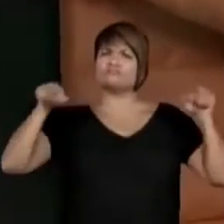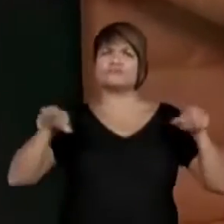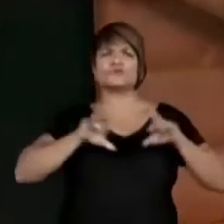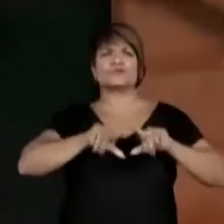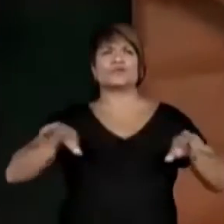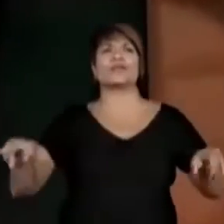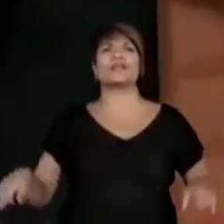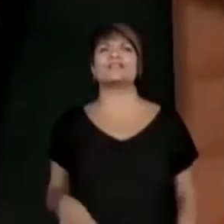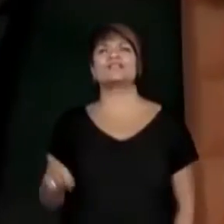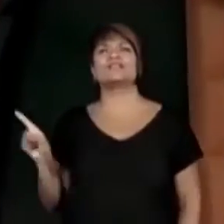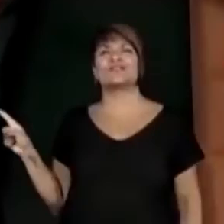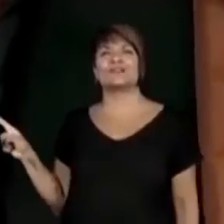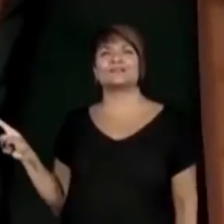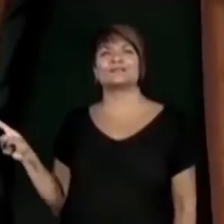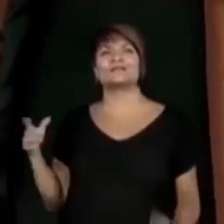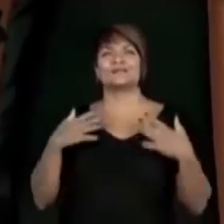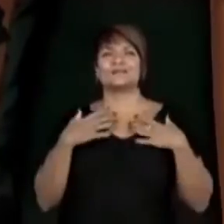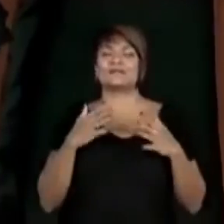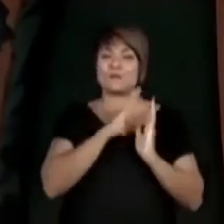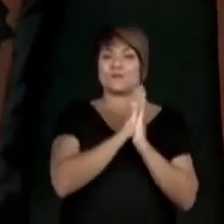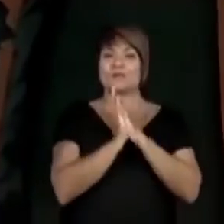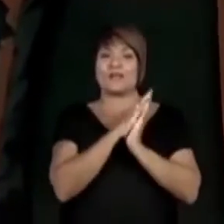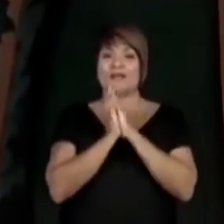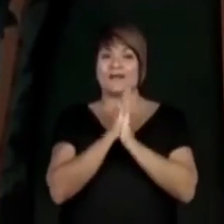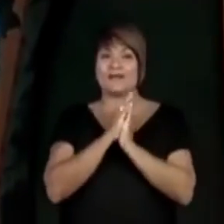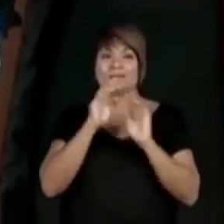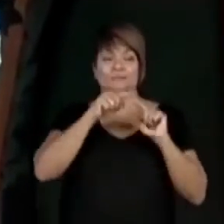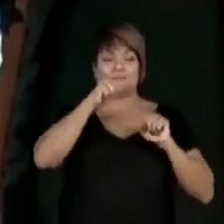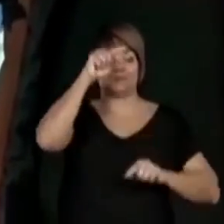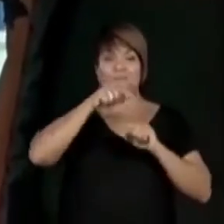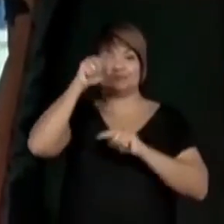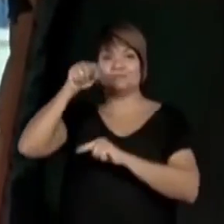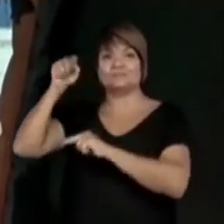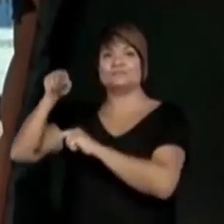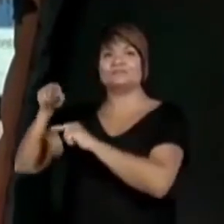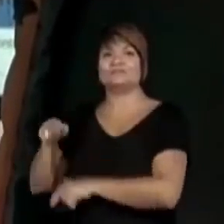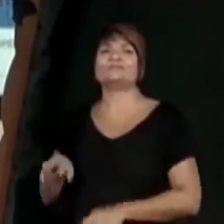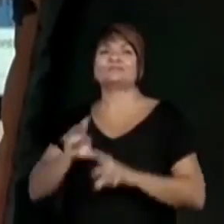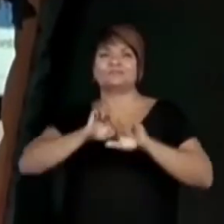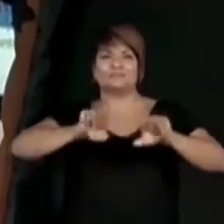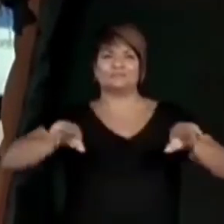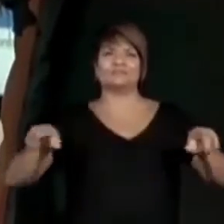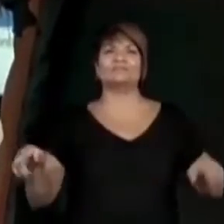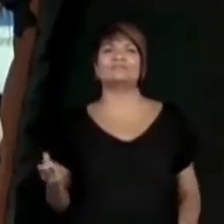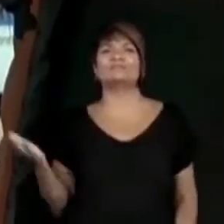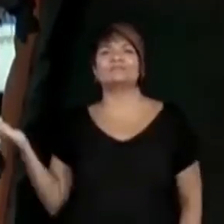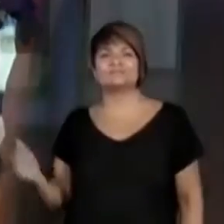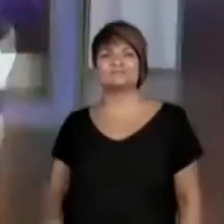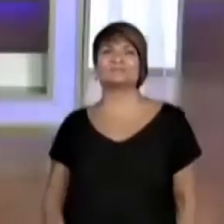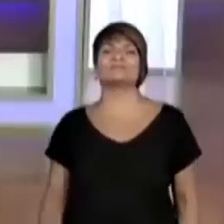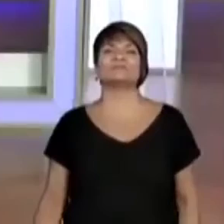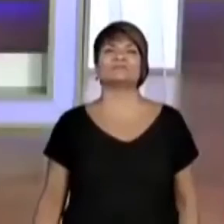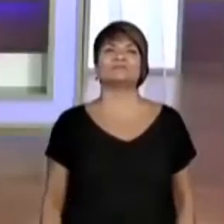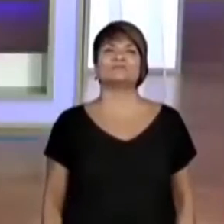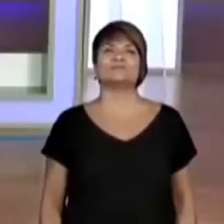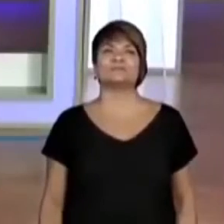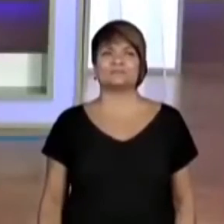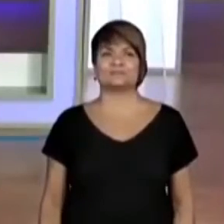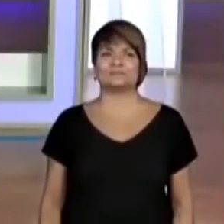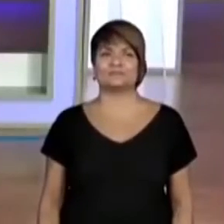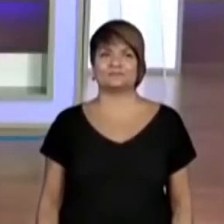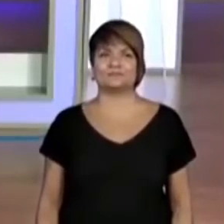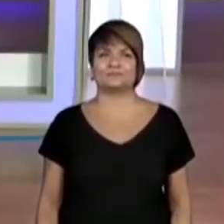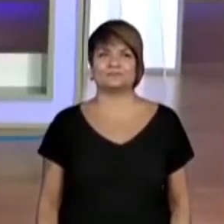só que bonito. Fizemos aí, ó, várias bonecas e tamanhos diferentes também. E tamanhos diferentes. Olha só que legal. Então, pessoal,